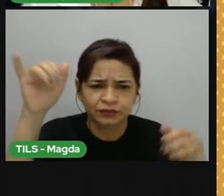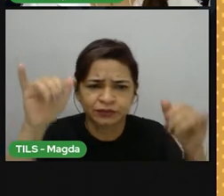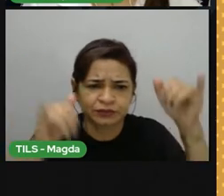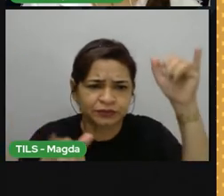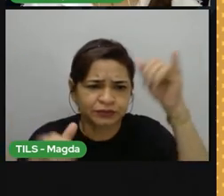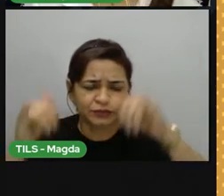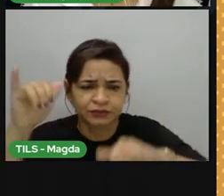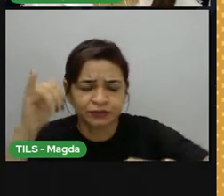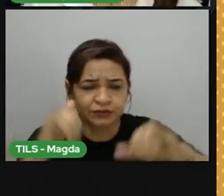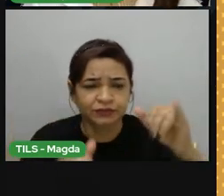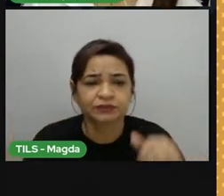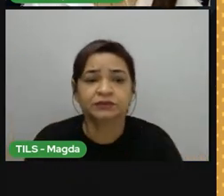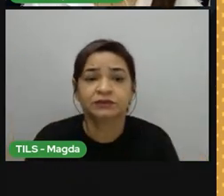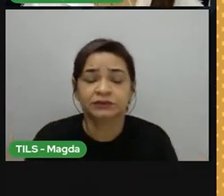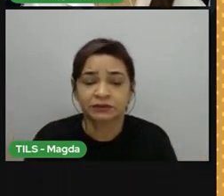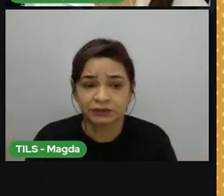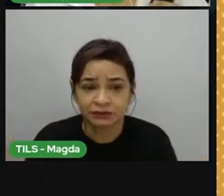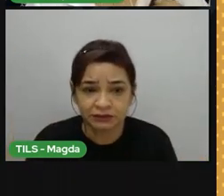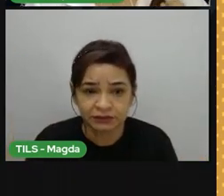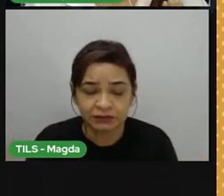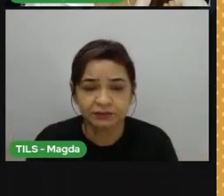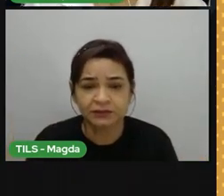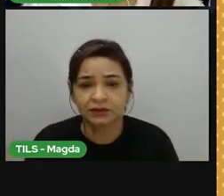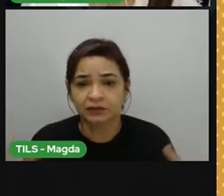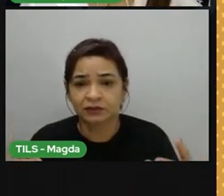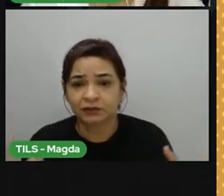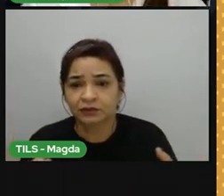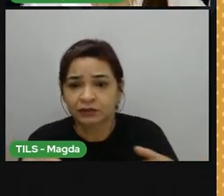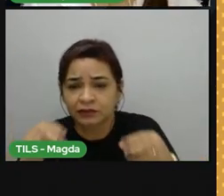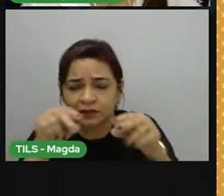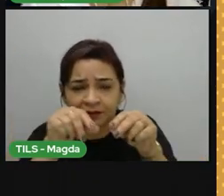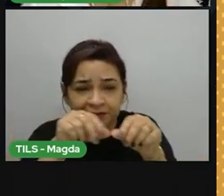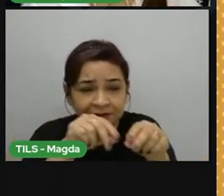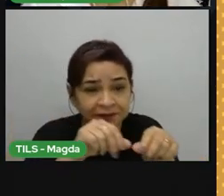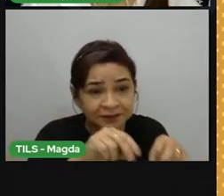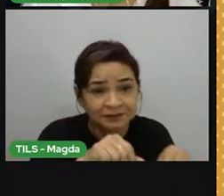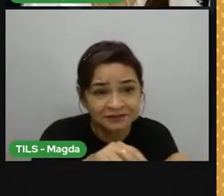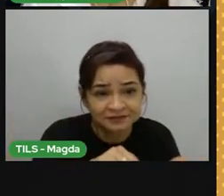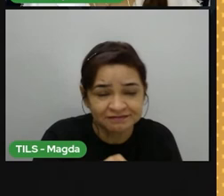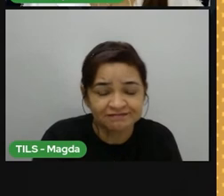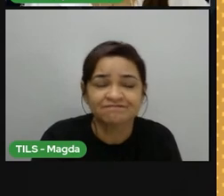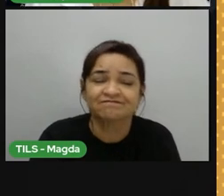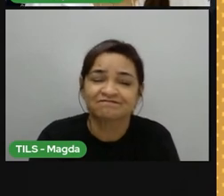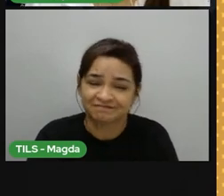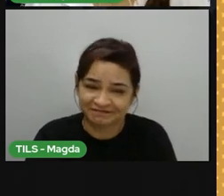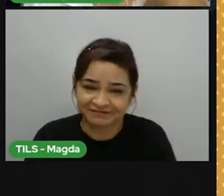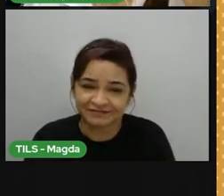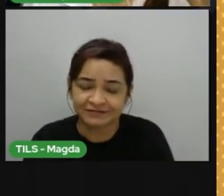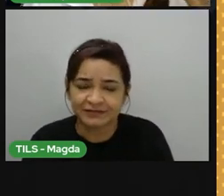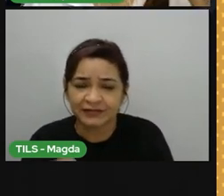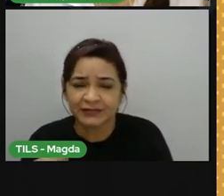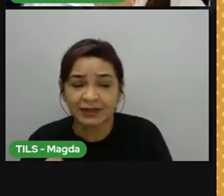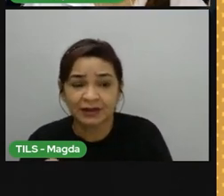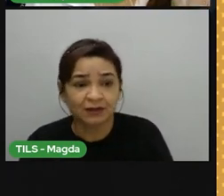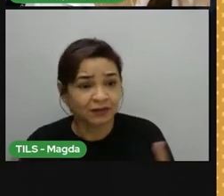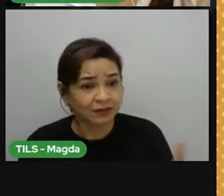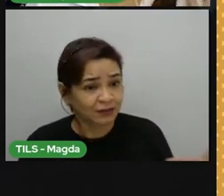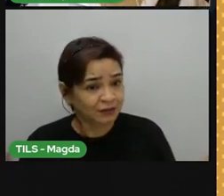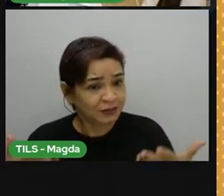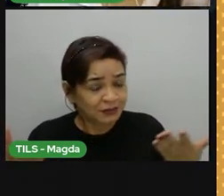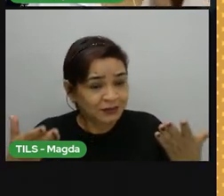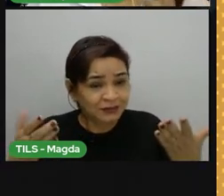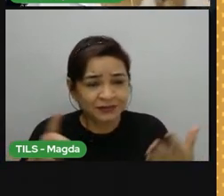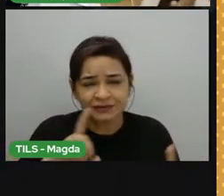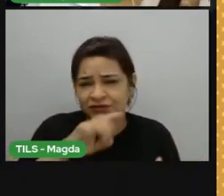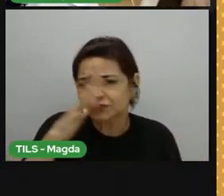também estamos falando do tempo. Hoje está nevando, também está relacionado com o tempo. E quando a gente fala nossa, hoje está um dia